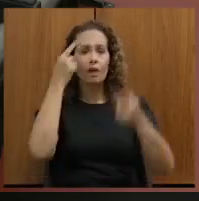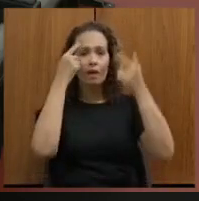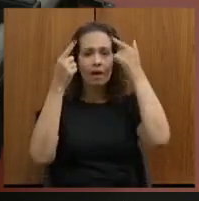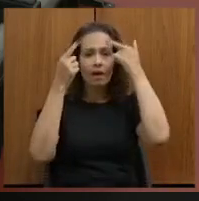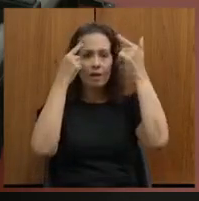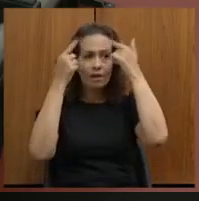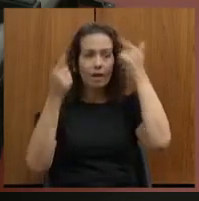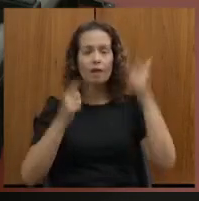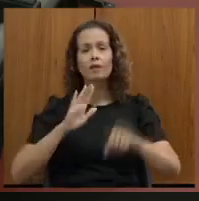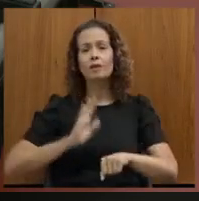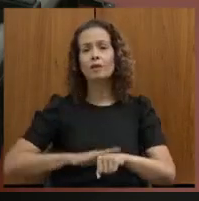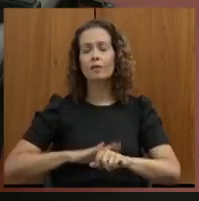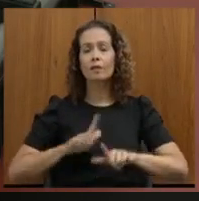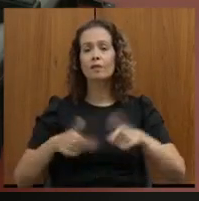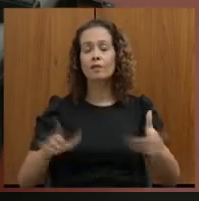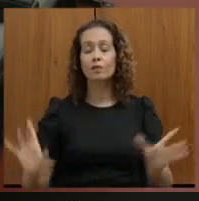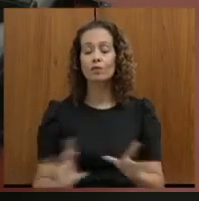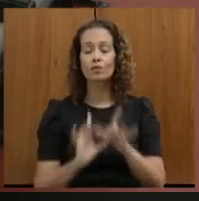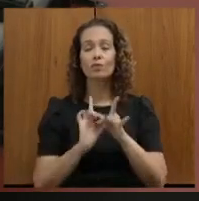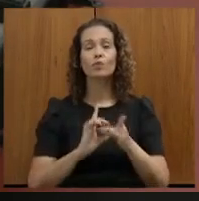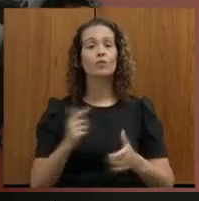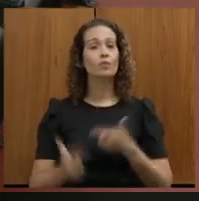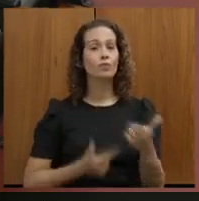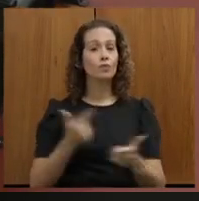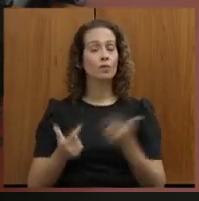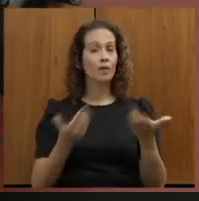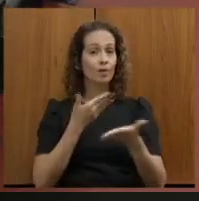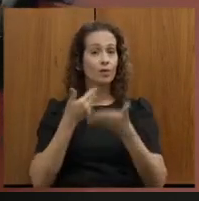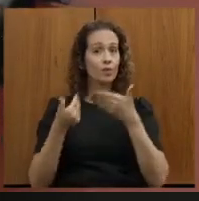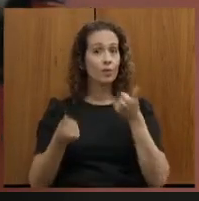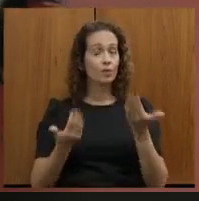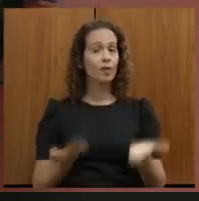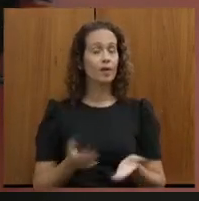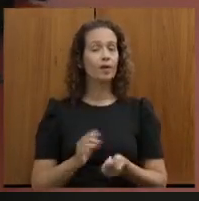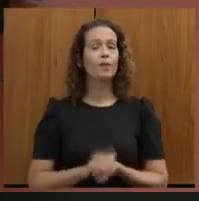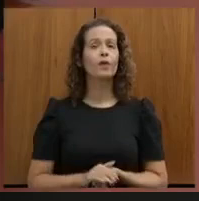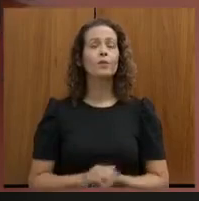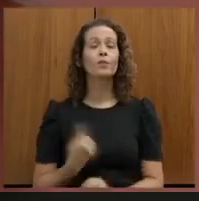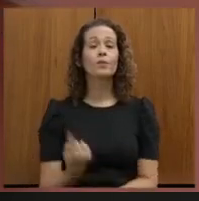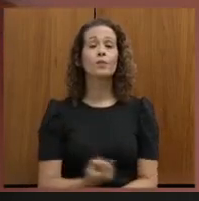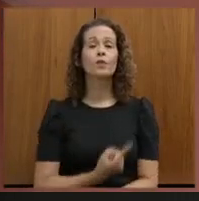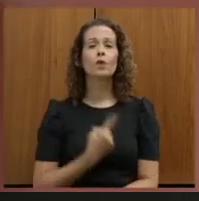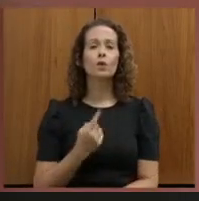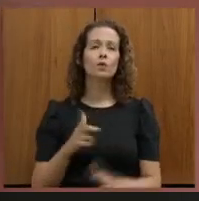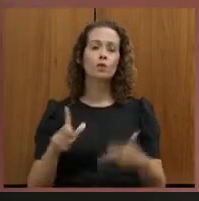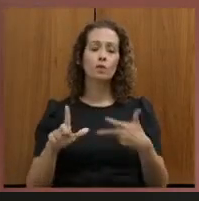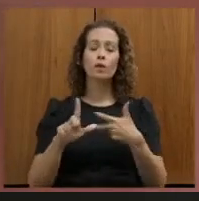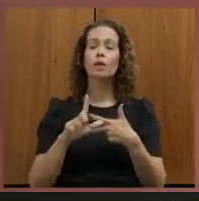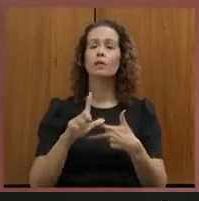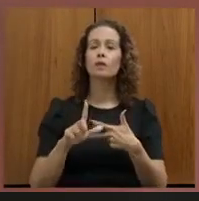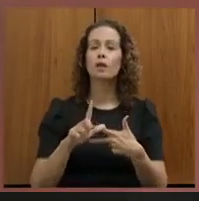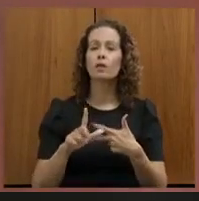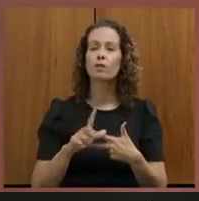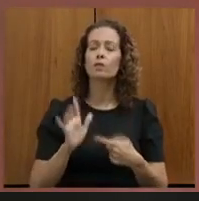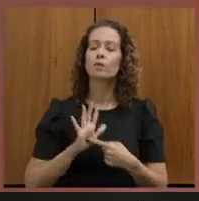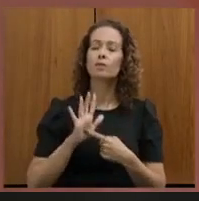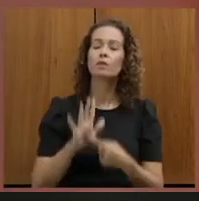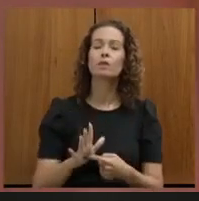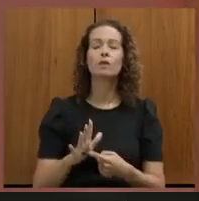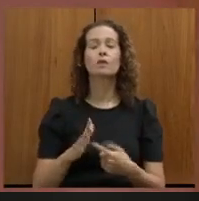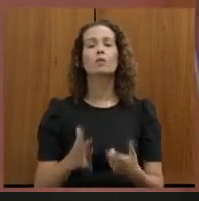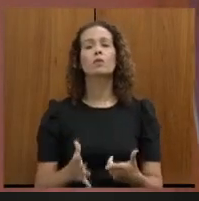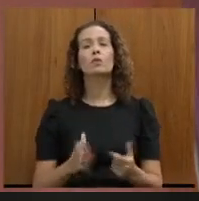um trabalho conjunto atendendo. Considerando que nós, os Legislativos, representamos o povo e vocês